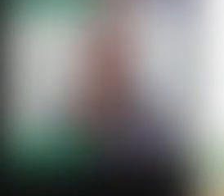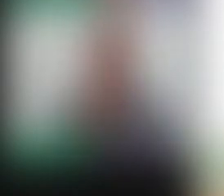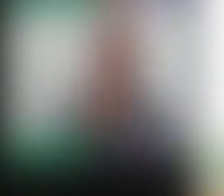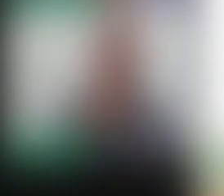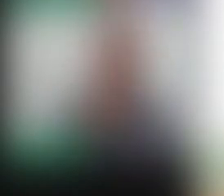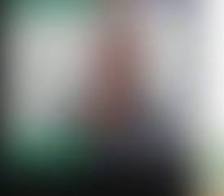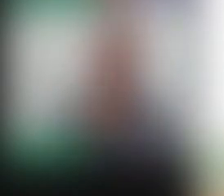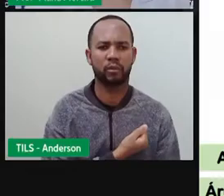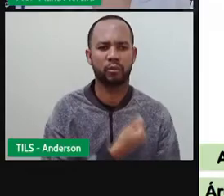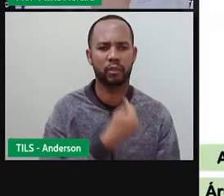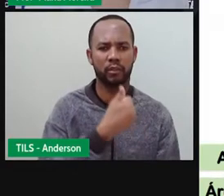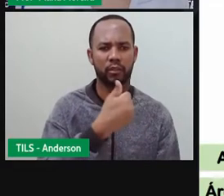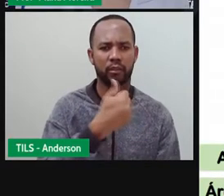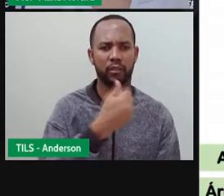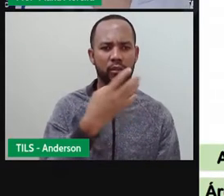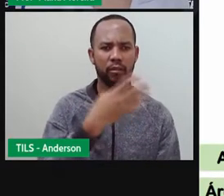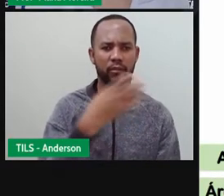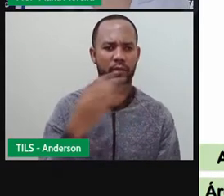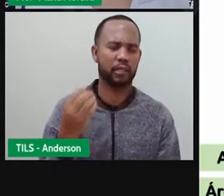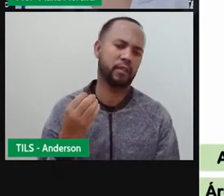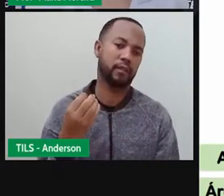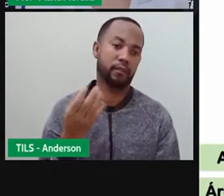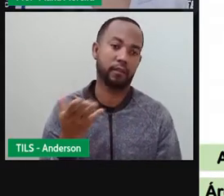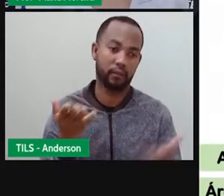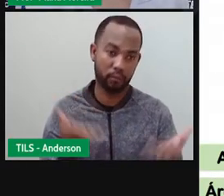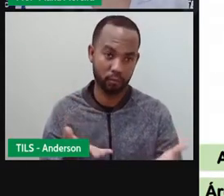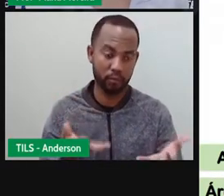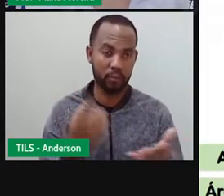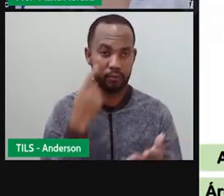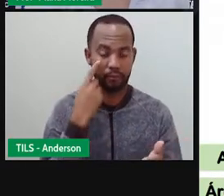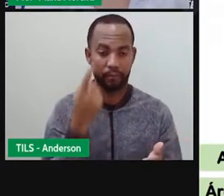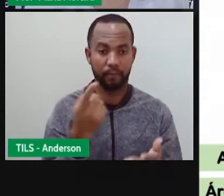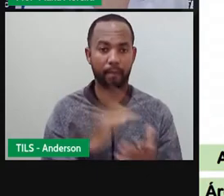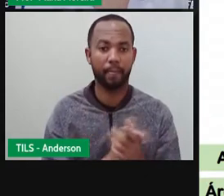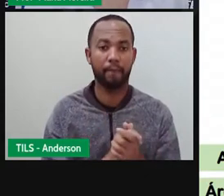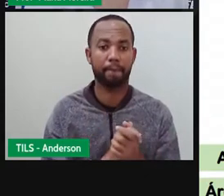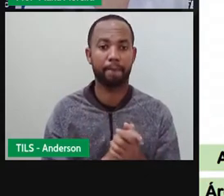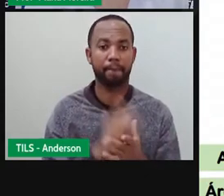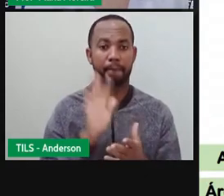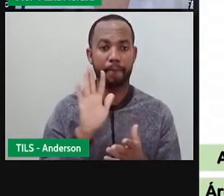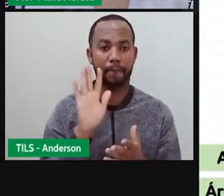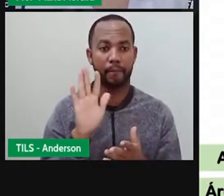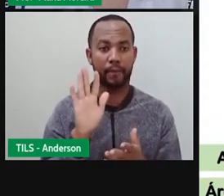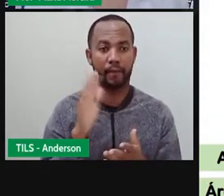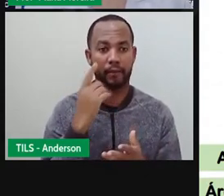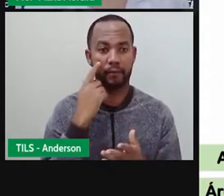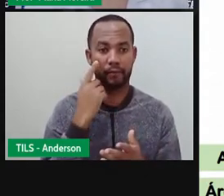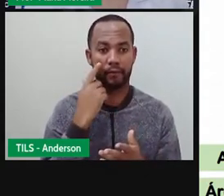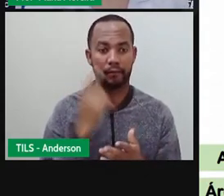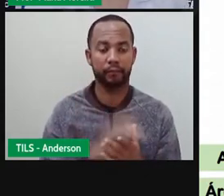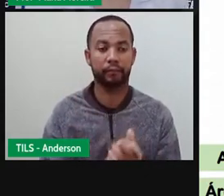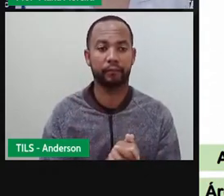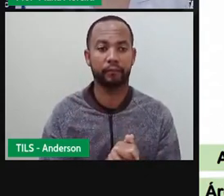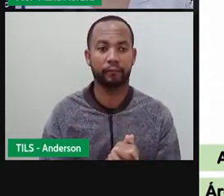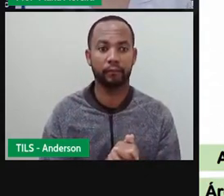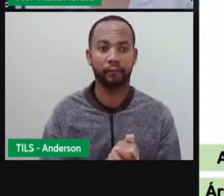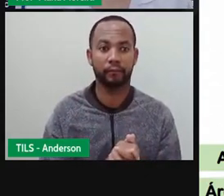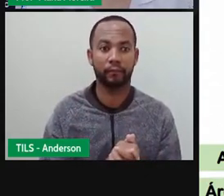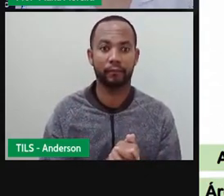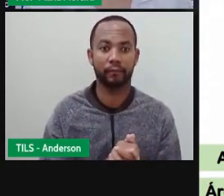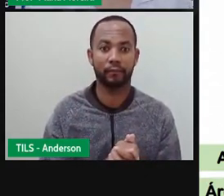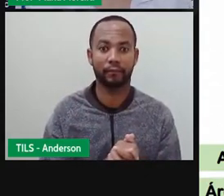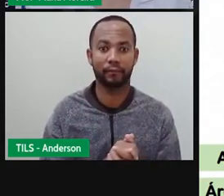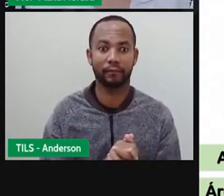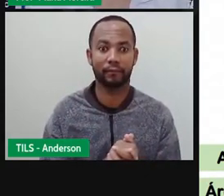número 140, Pró Maria e Anderson aqui pra vocês. Só que, Anderson, você reparou alguma coisa de